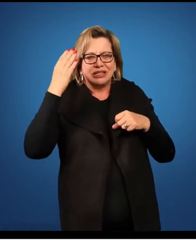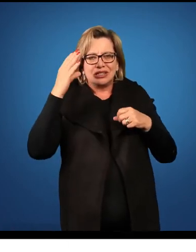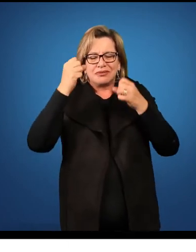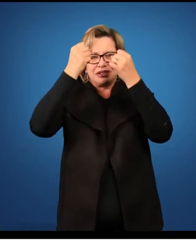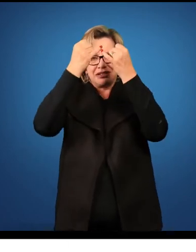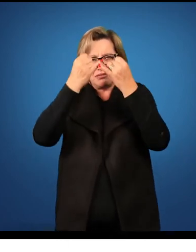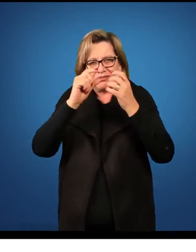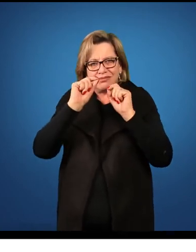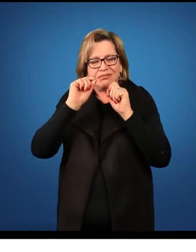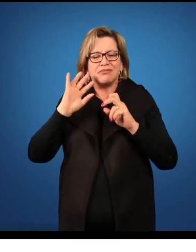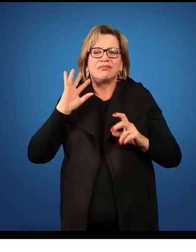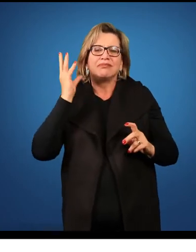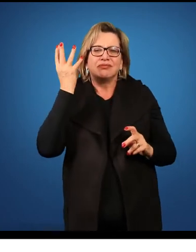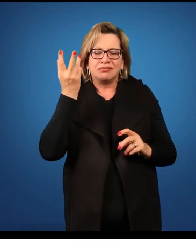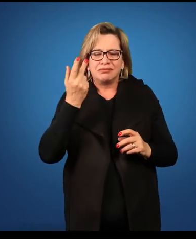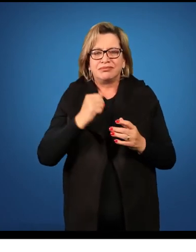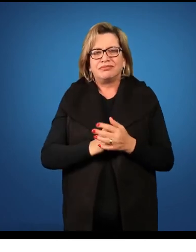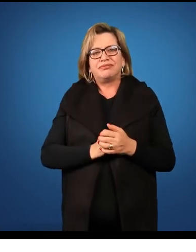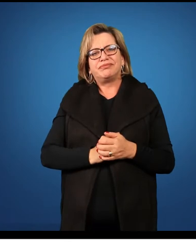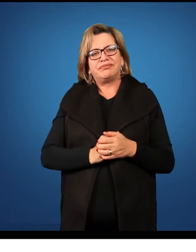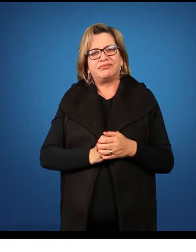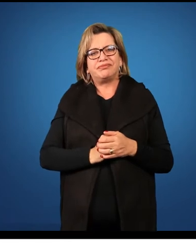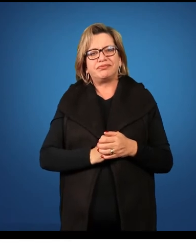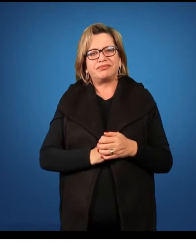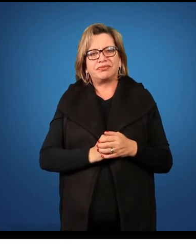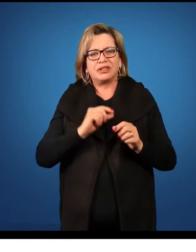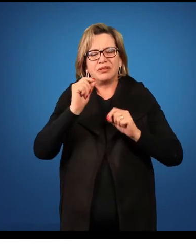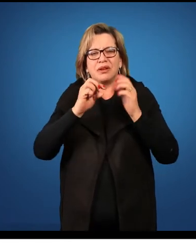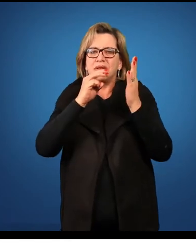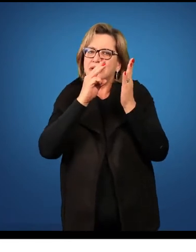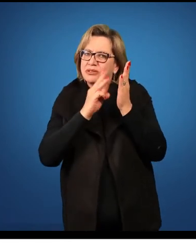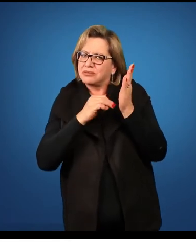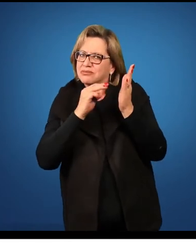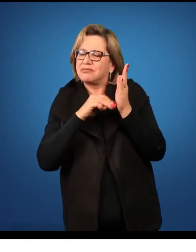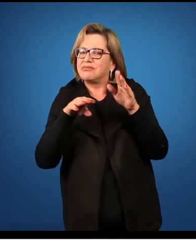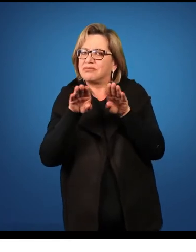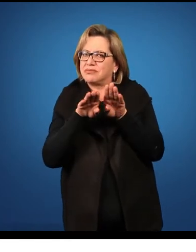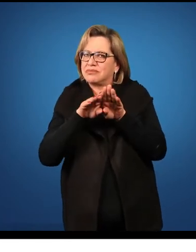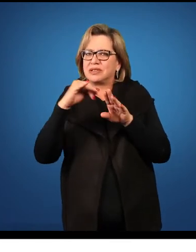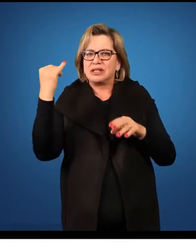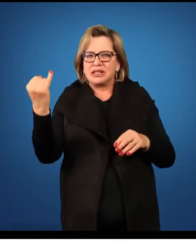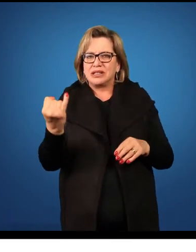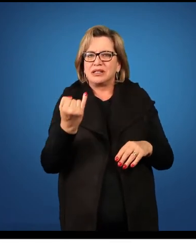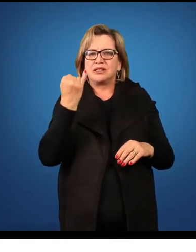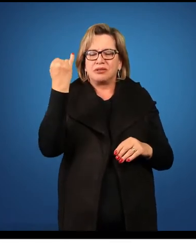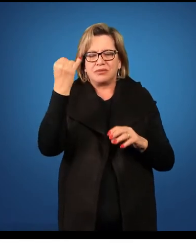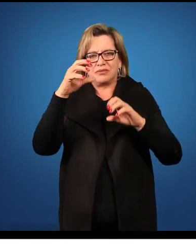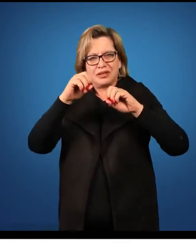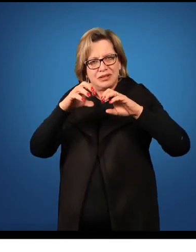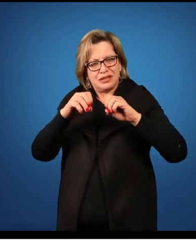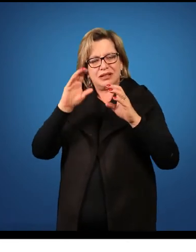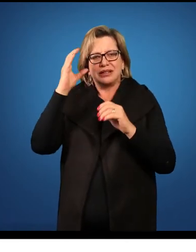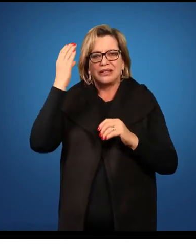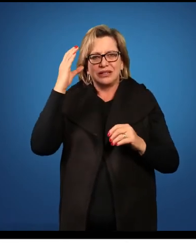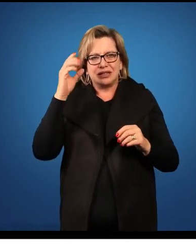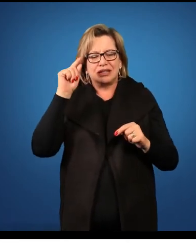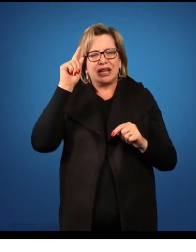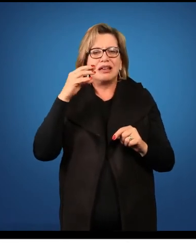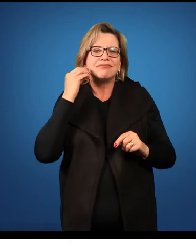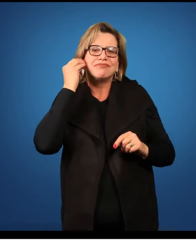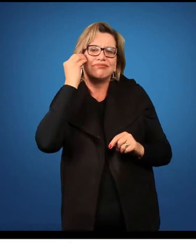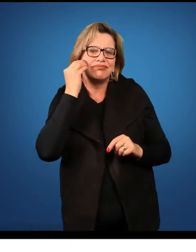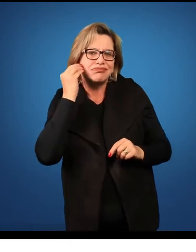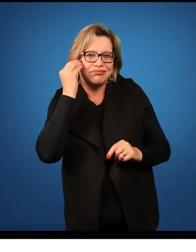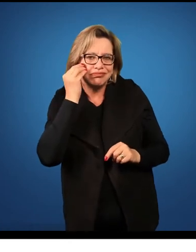aquele determinado fenômeno. Uma metodologia muito importante no ensino de ciências seria a atividade experimental.